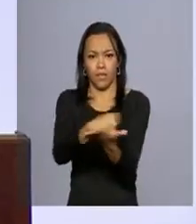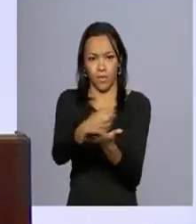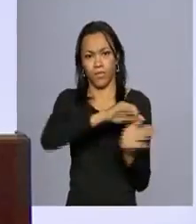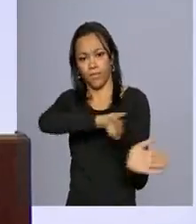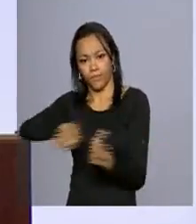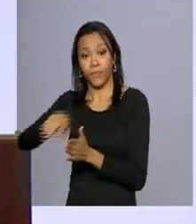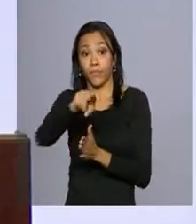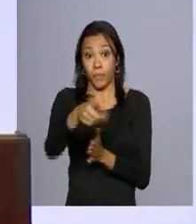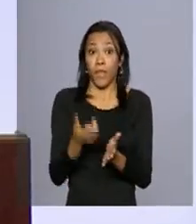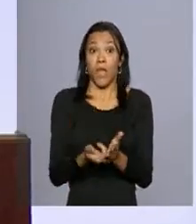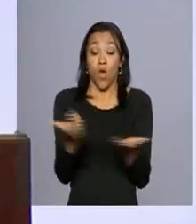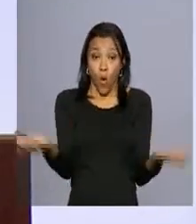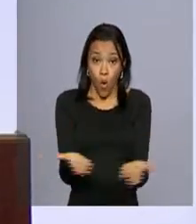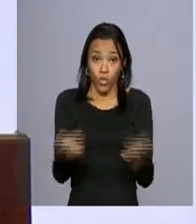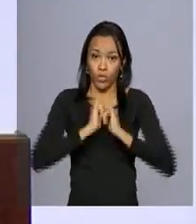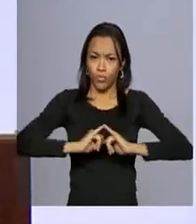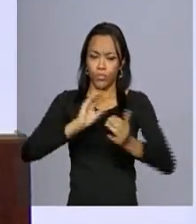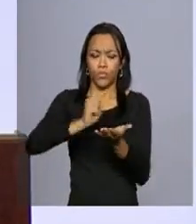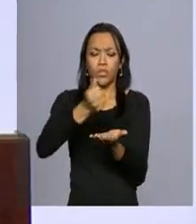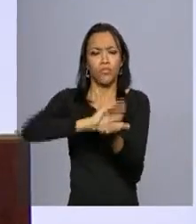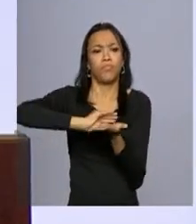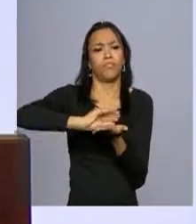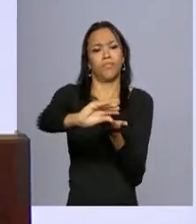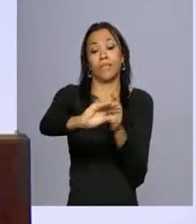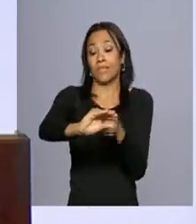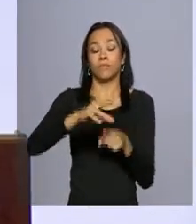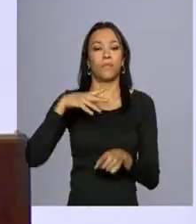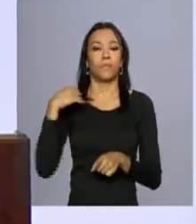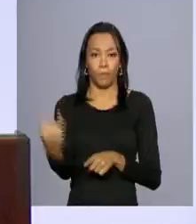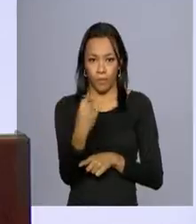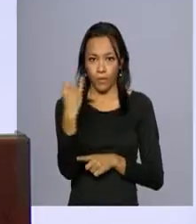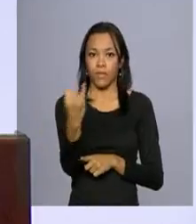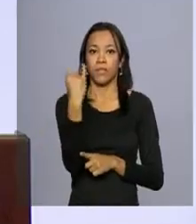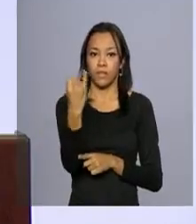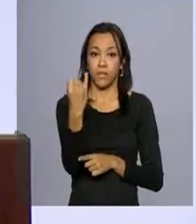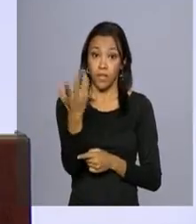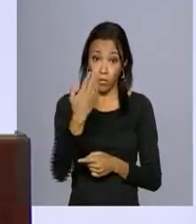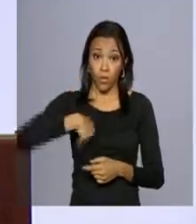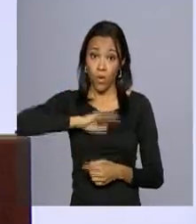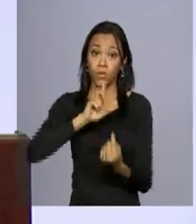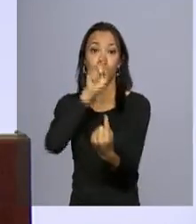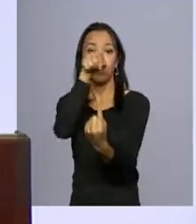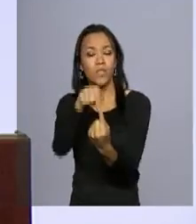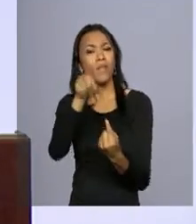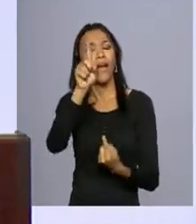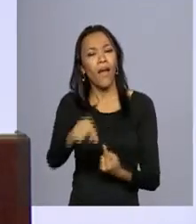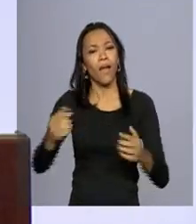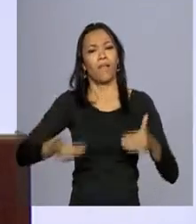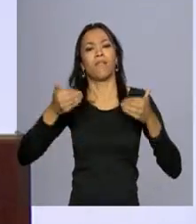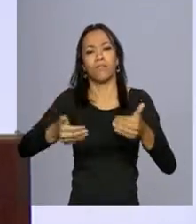anunciando hoje são de extrema importância. O nosso objetivo é